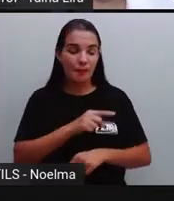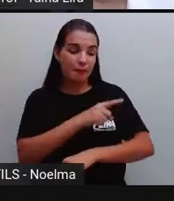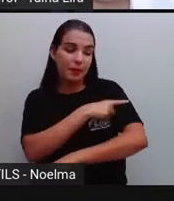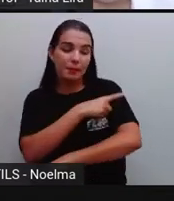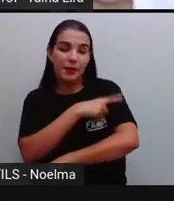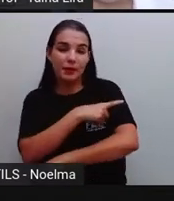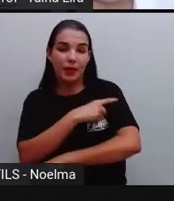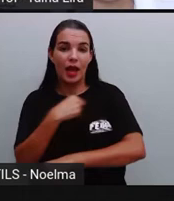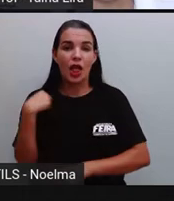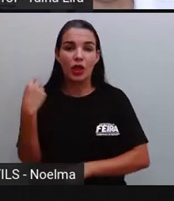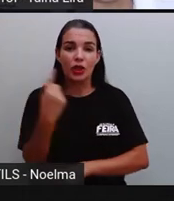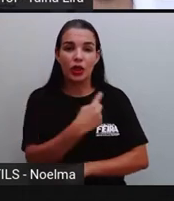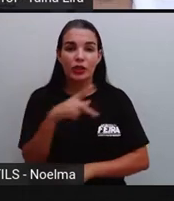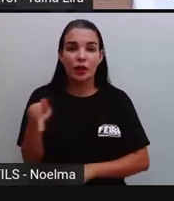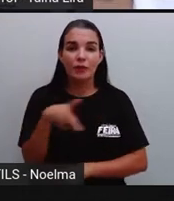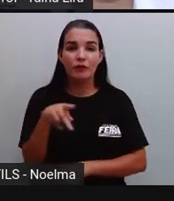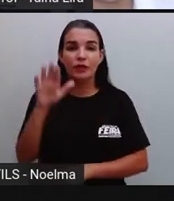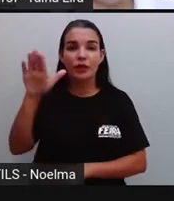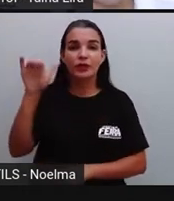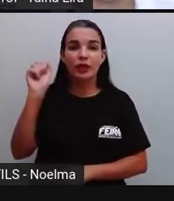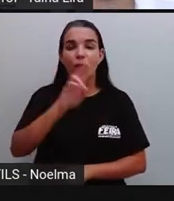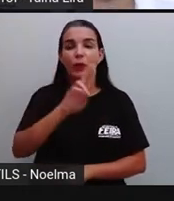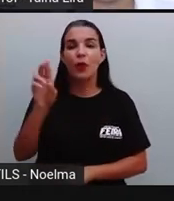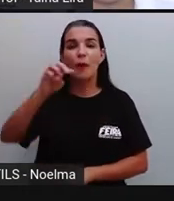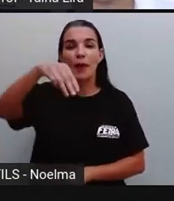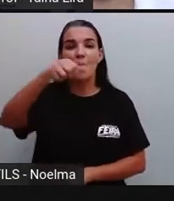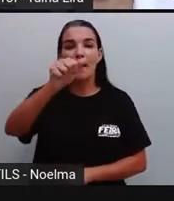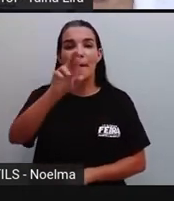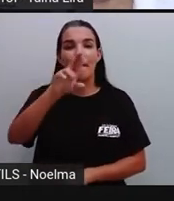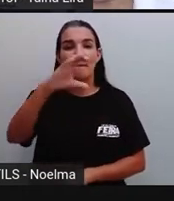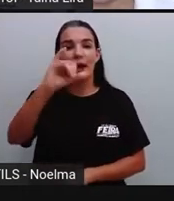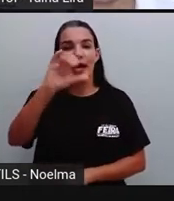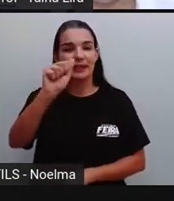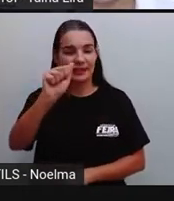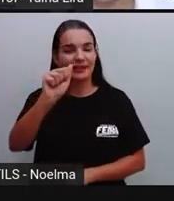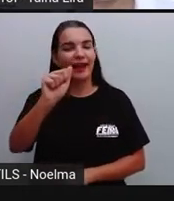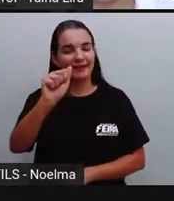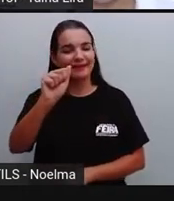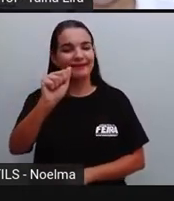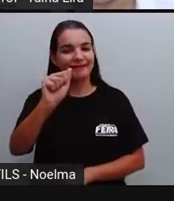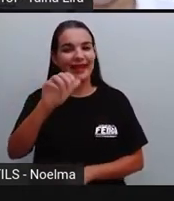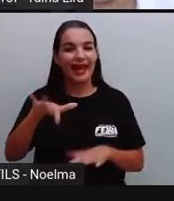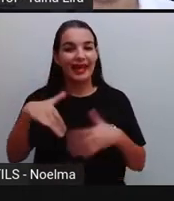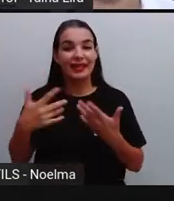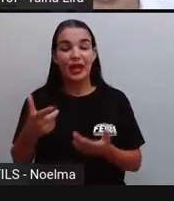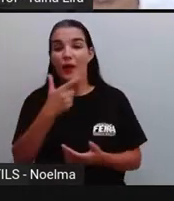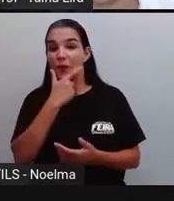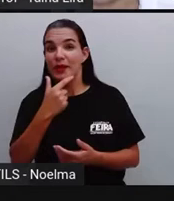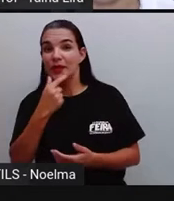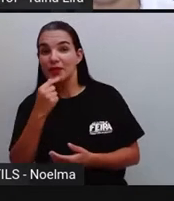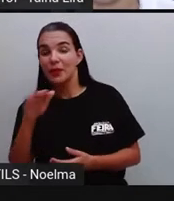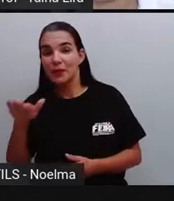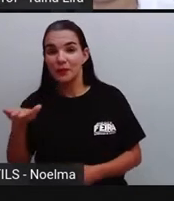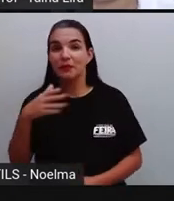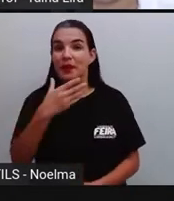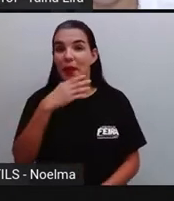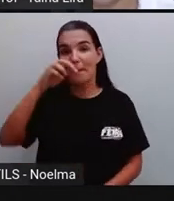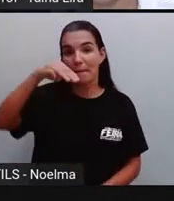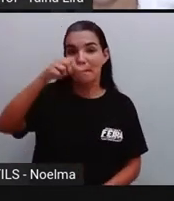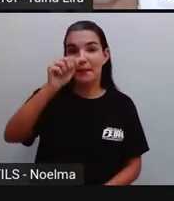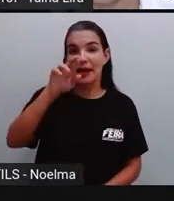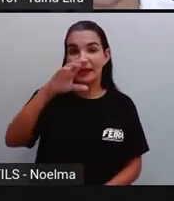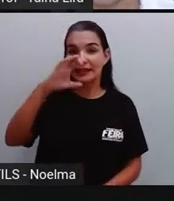Nossa professora se chama Márcia. Olha lá, então, Marcelo aí está no primeiro ano. Vocês são do segundo ano, tem